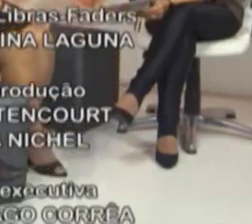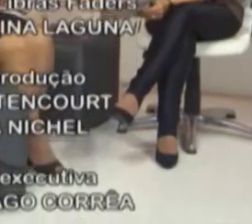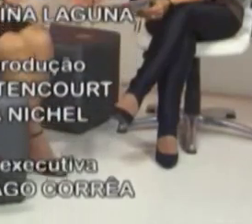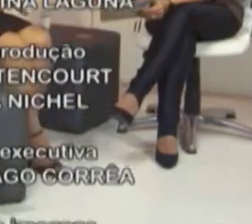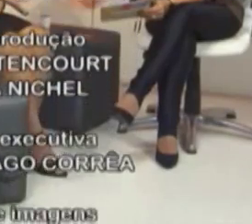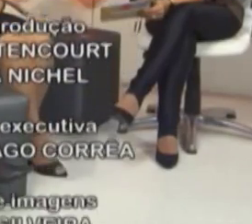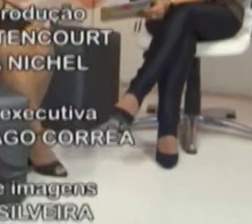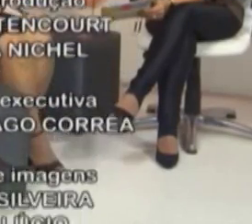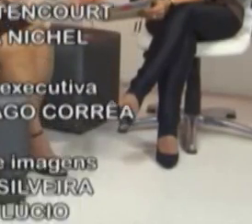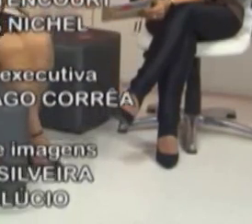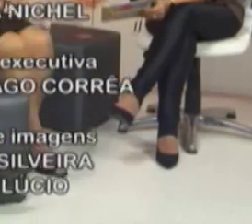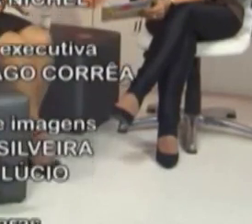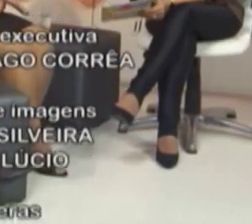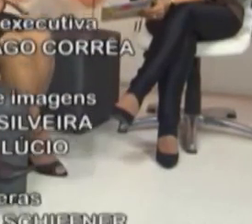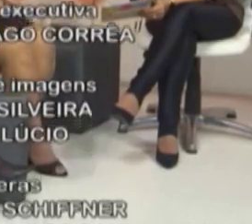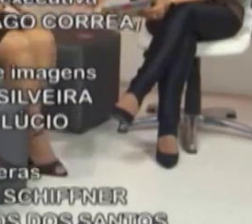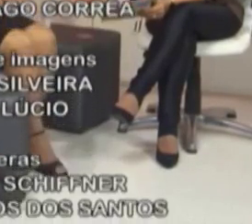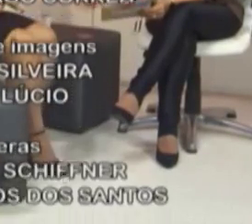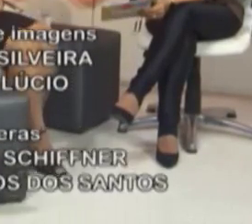Não,